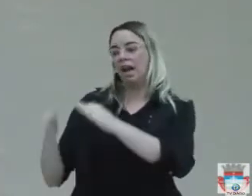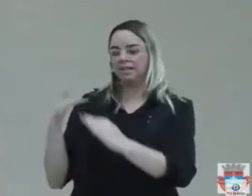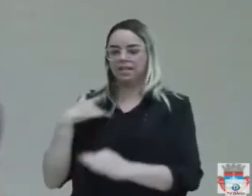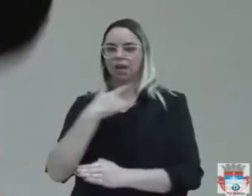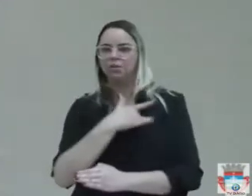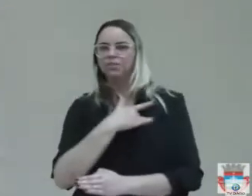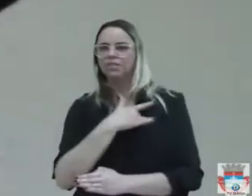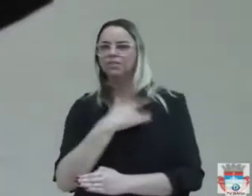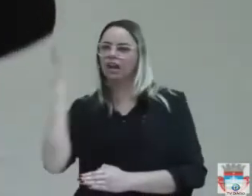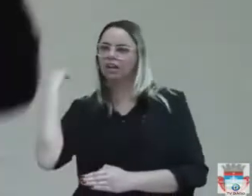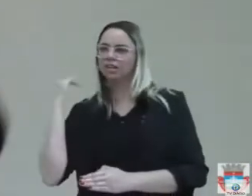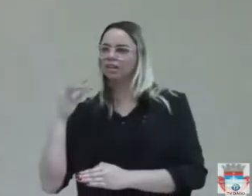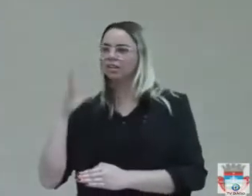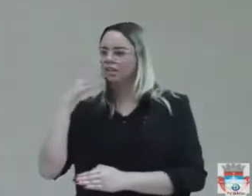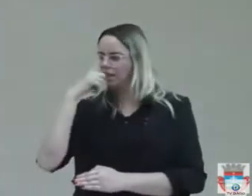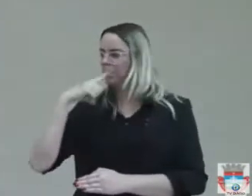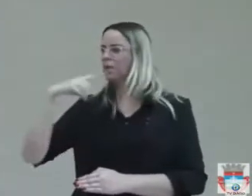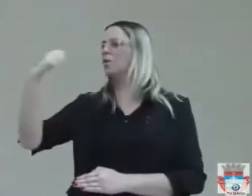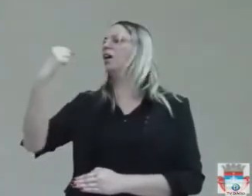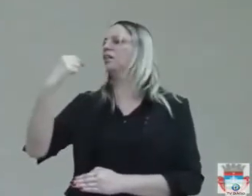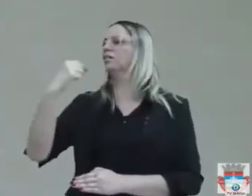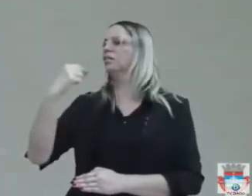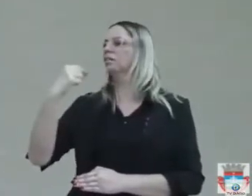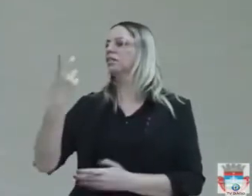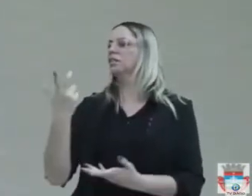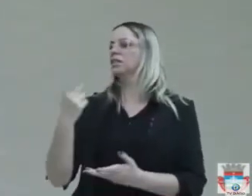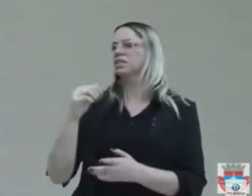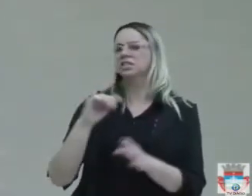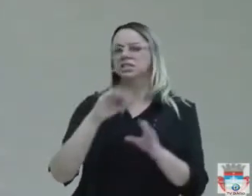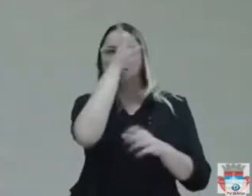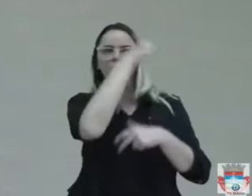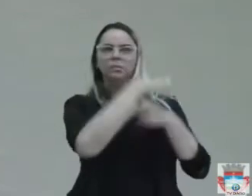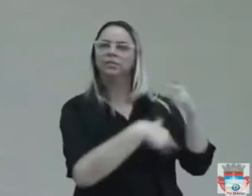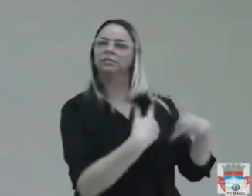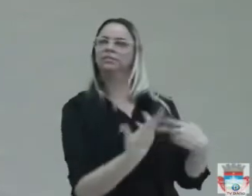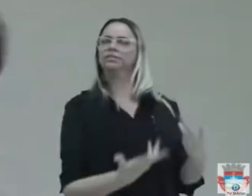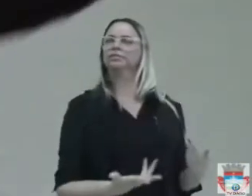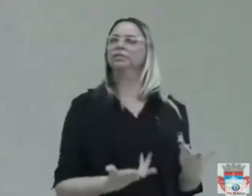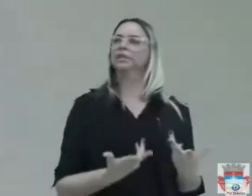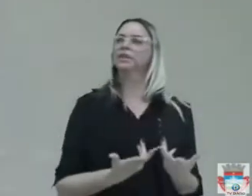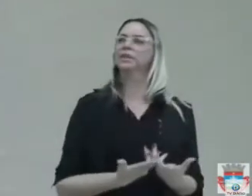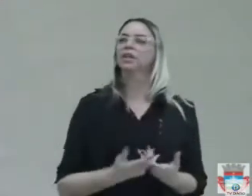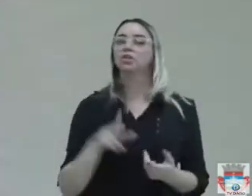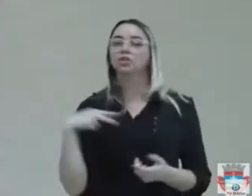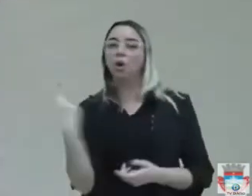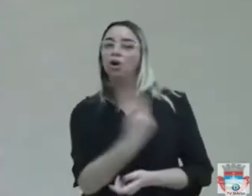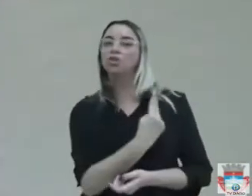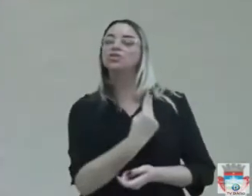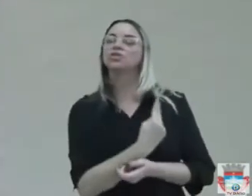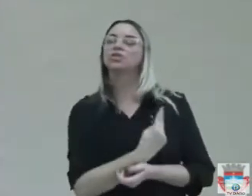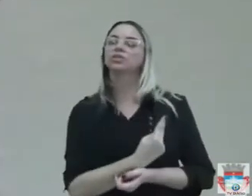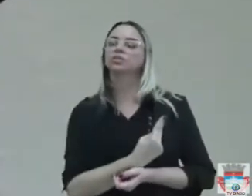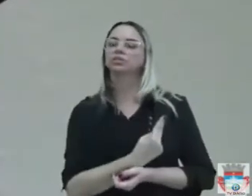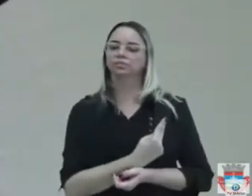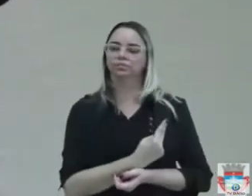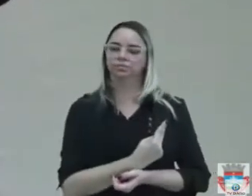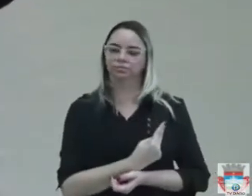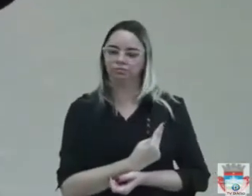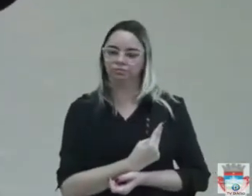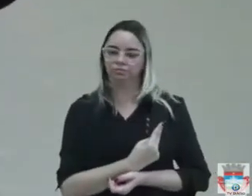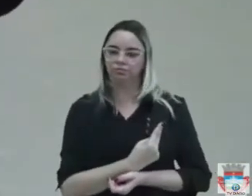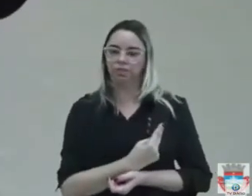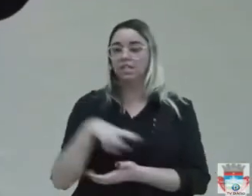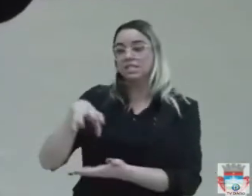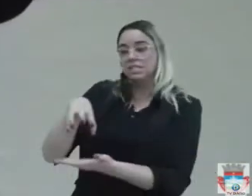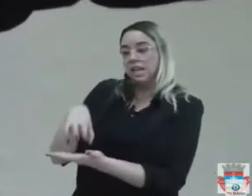botou o médico para atender aquela turma que é lá distante de São Médio do Una. Nós deixamos aqui o centro da mulher